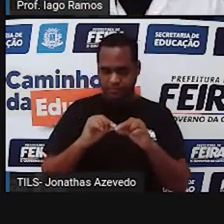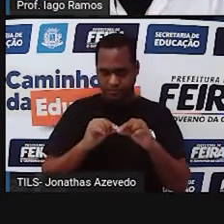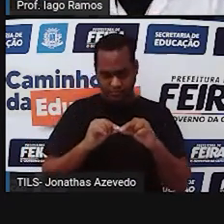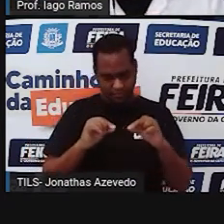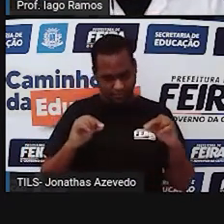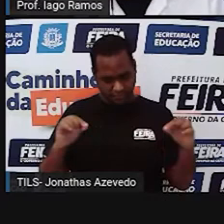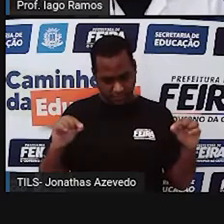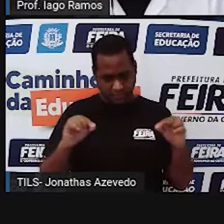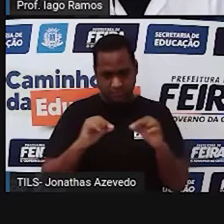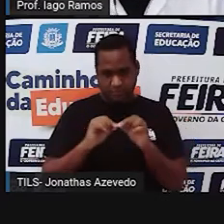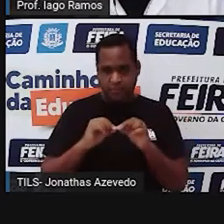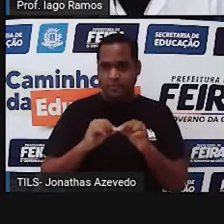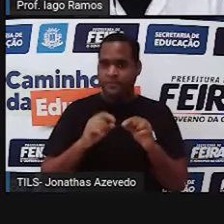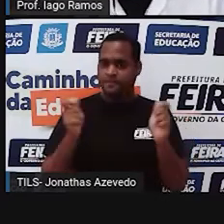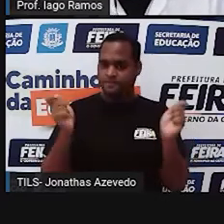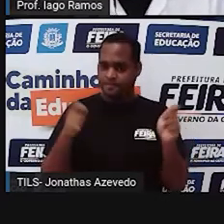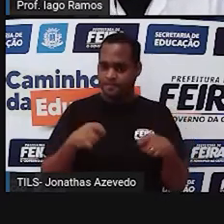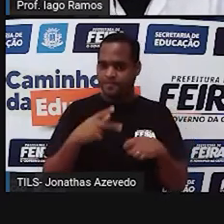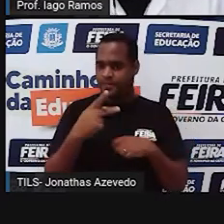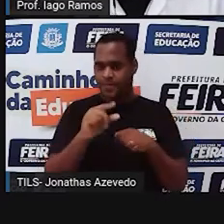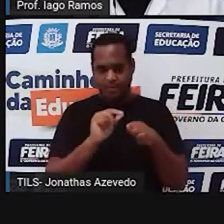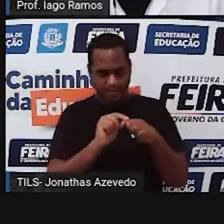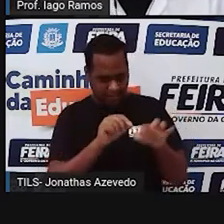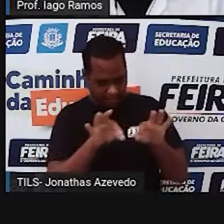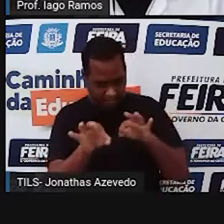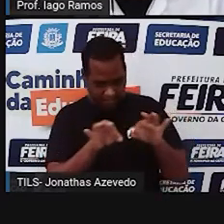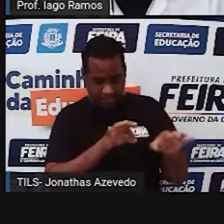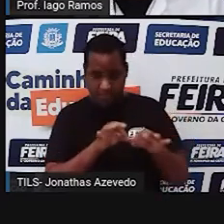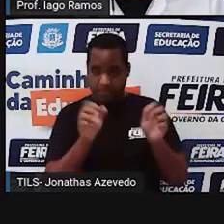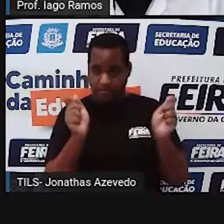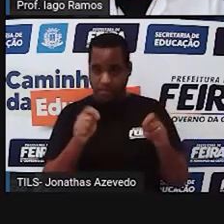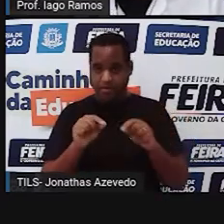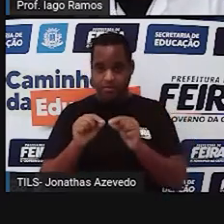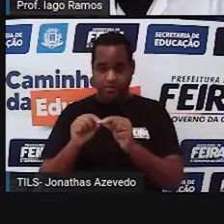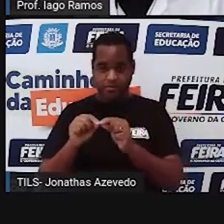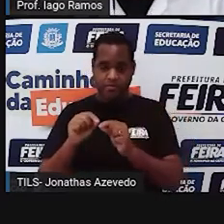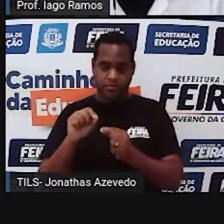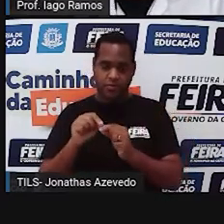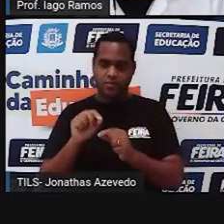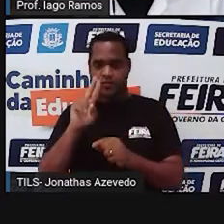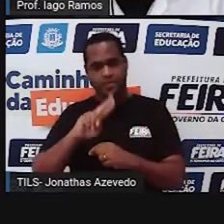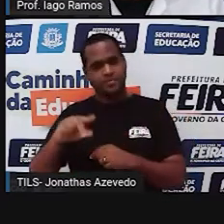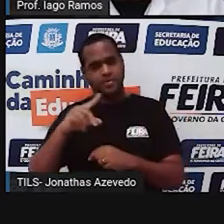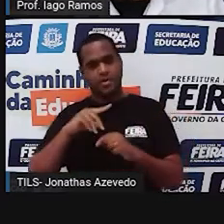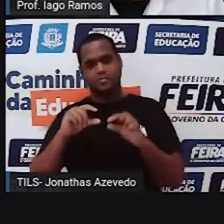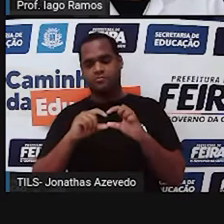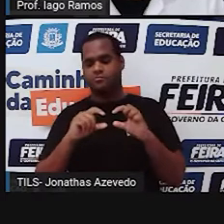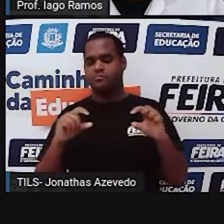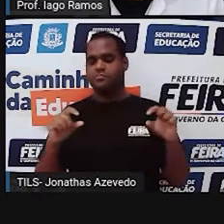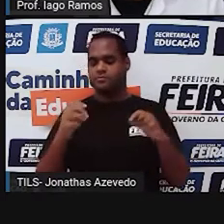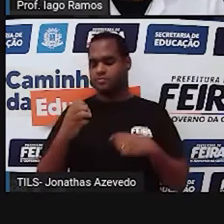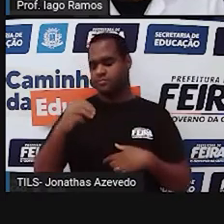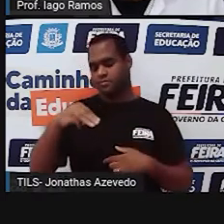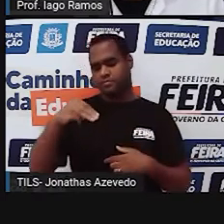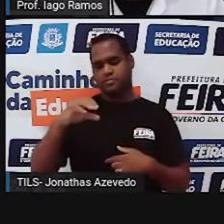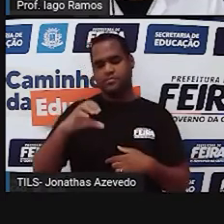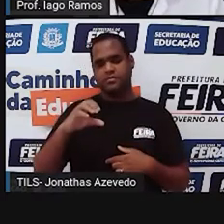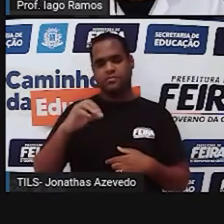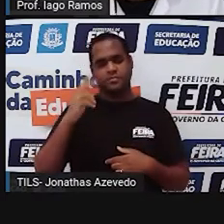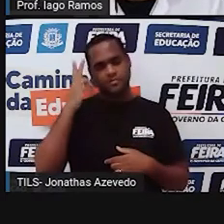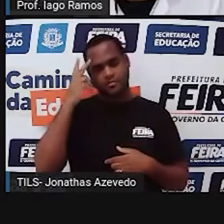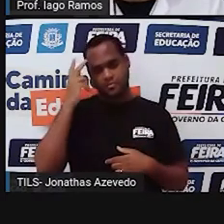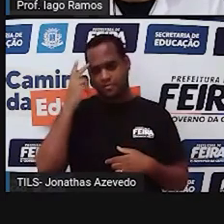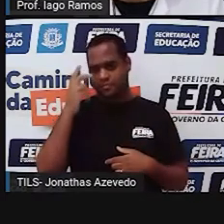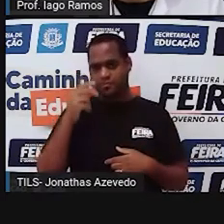linha na horizontal. Você vai fazer puxando ali do ponto, né? Usando a régua direitinho. E aí,